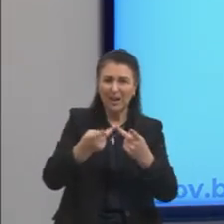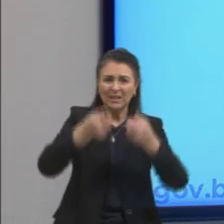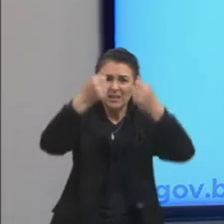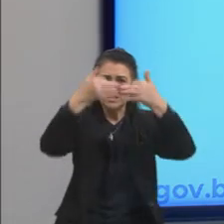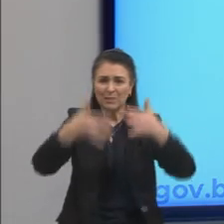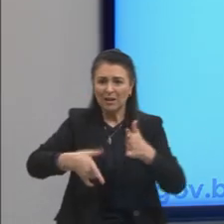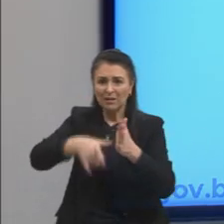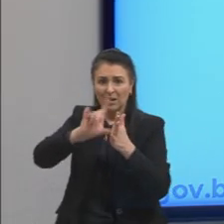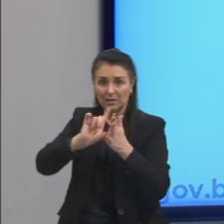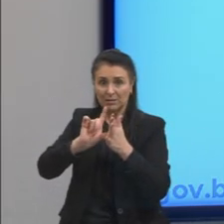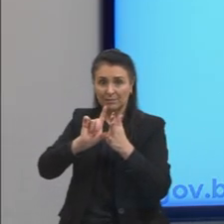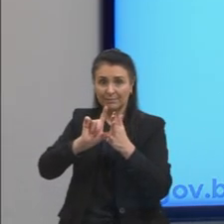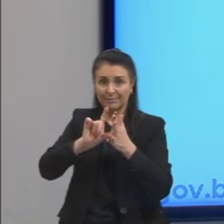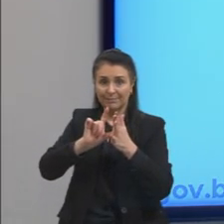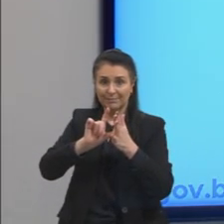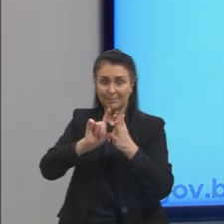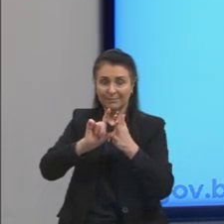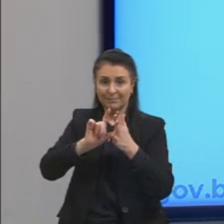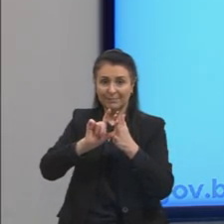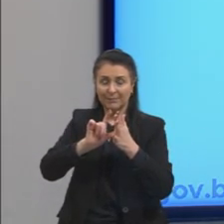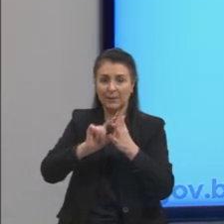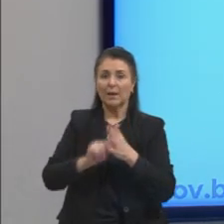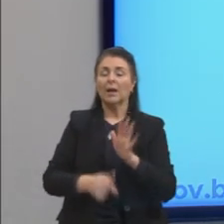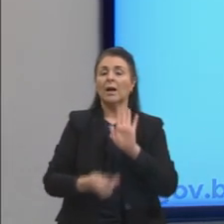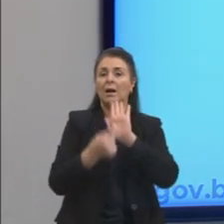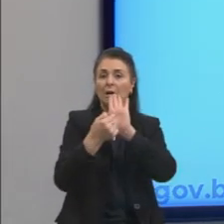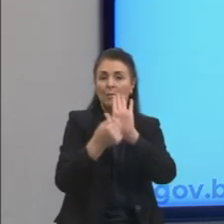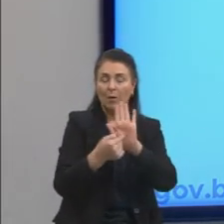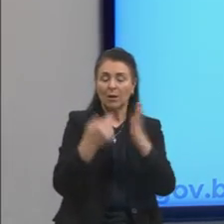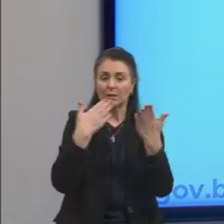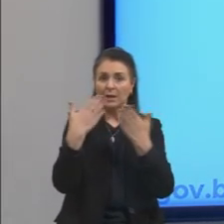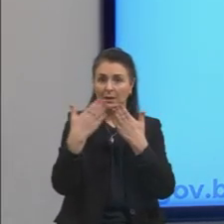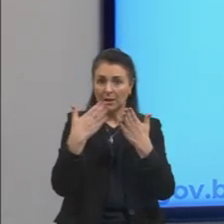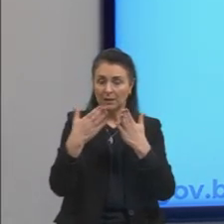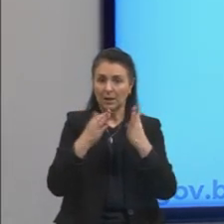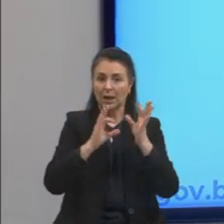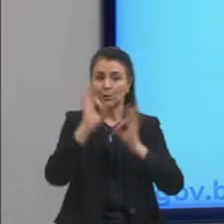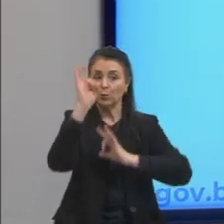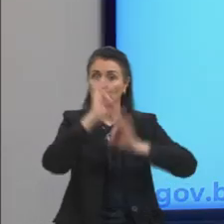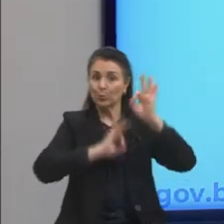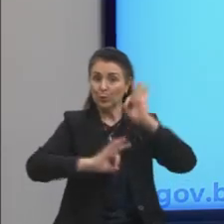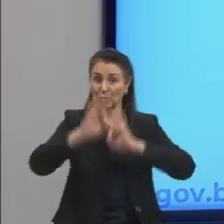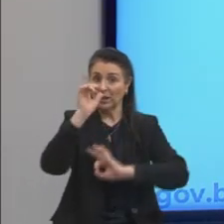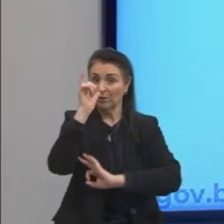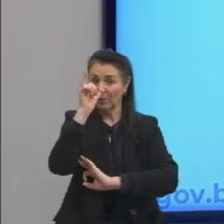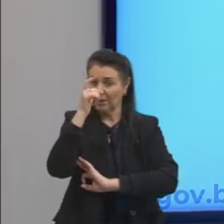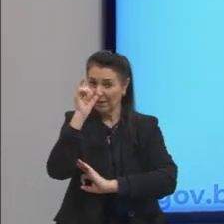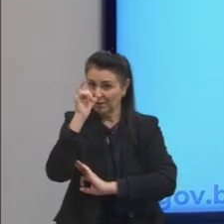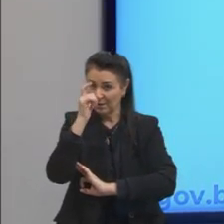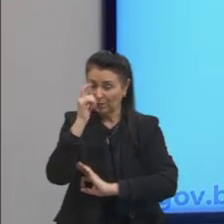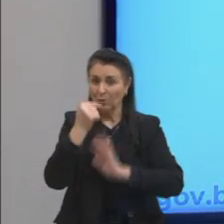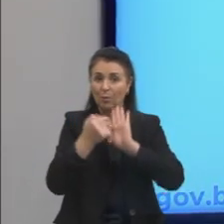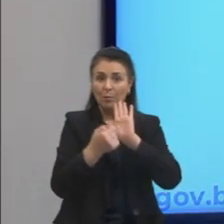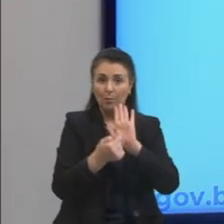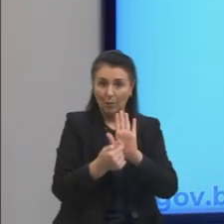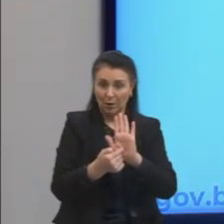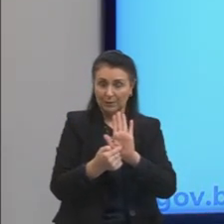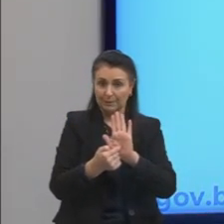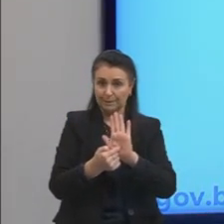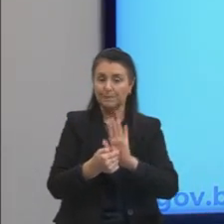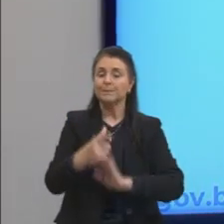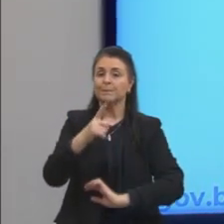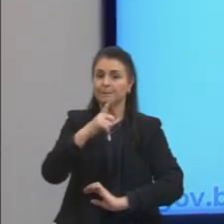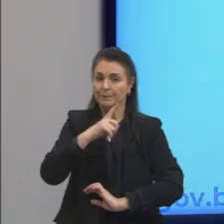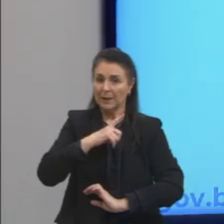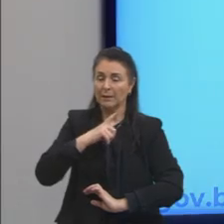Mas faz do Descartes, claro. A exposição e análise do projeto cartesiano indicam que para viabilizar a